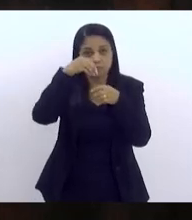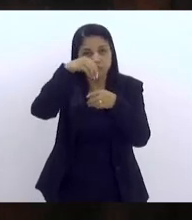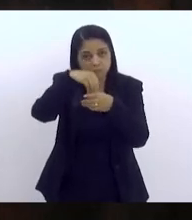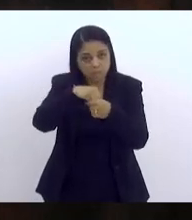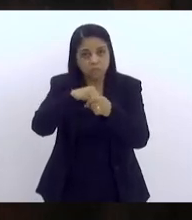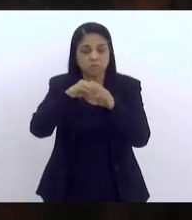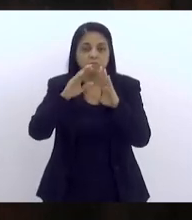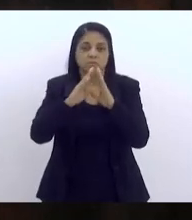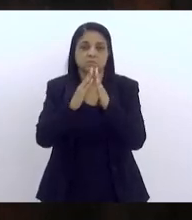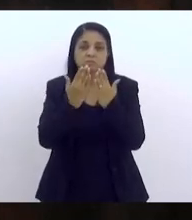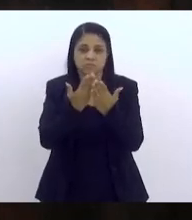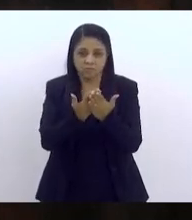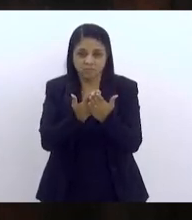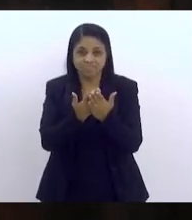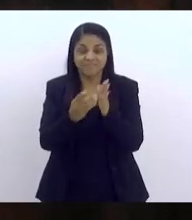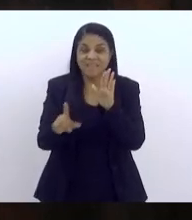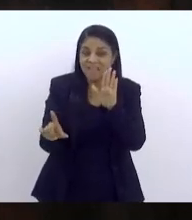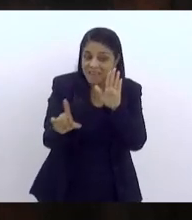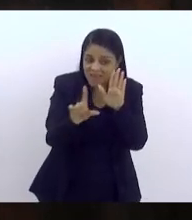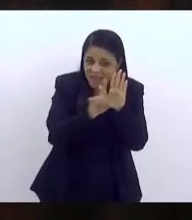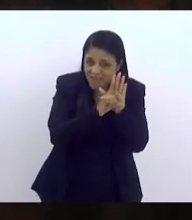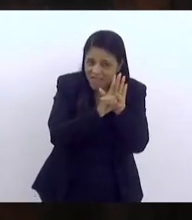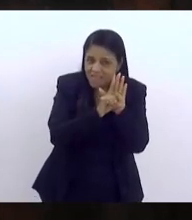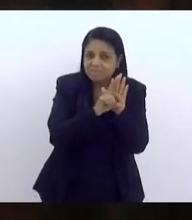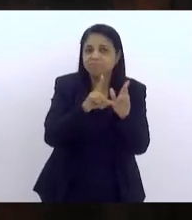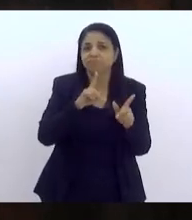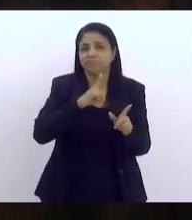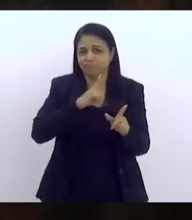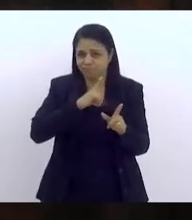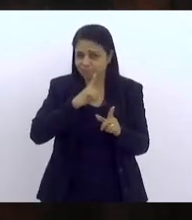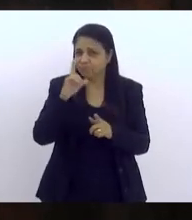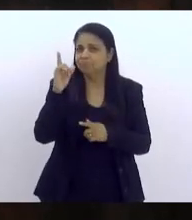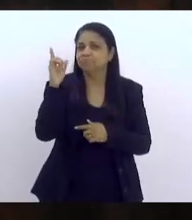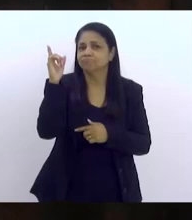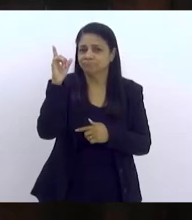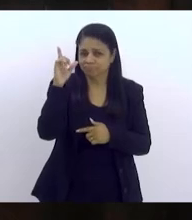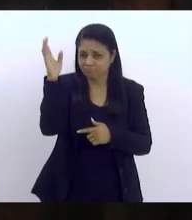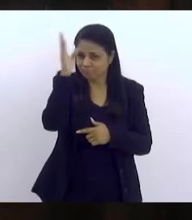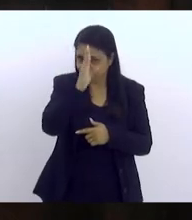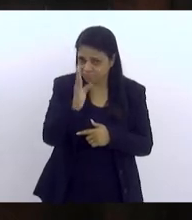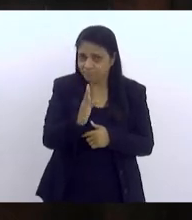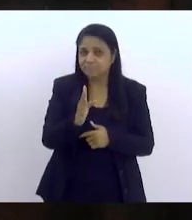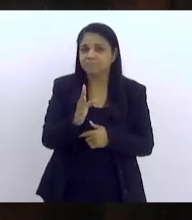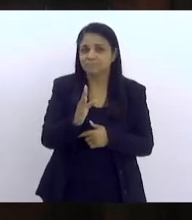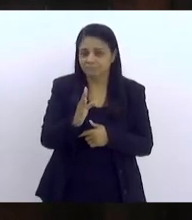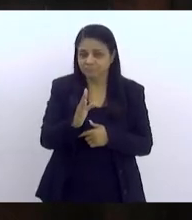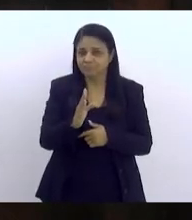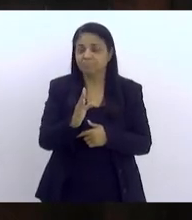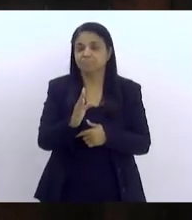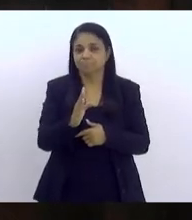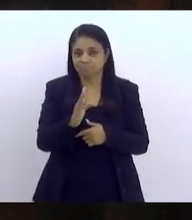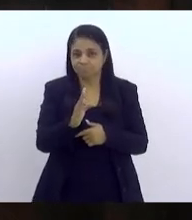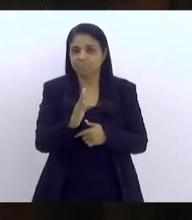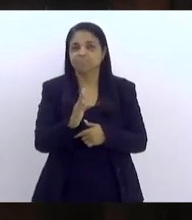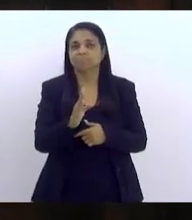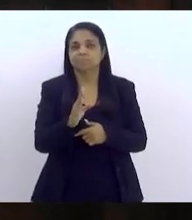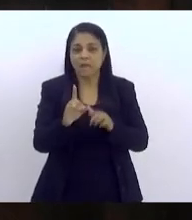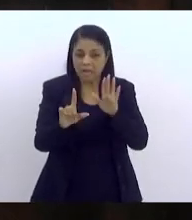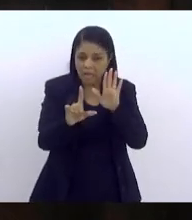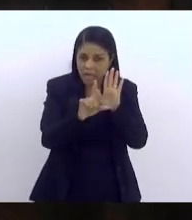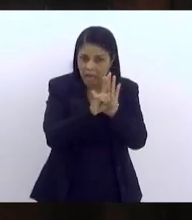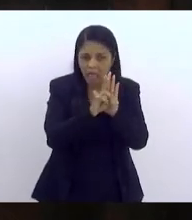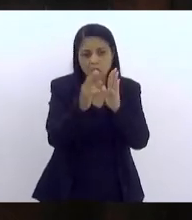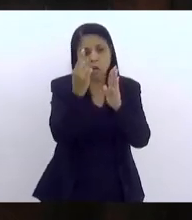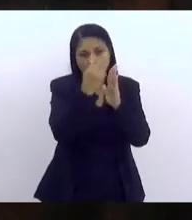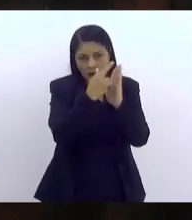em termos de lei, nós somos um país bastante robusto. O que nos falta